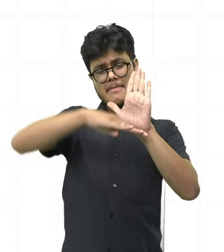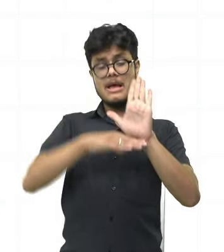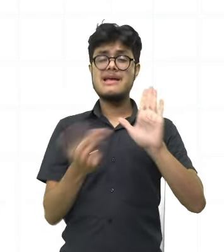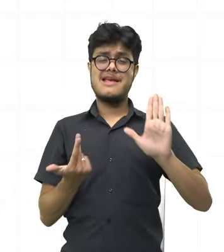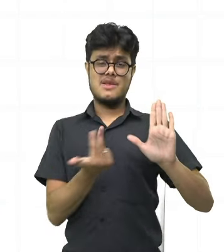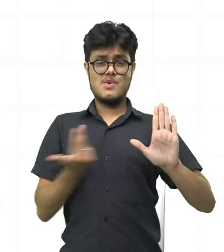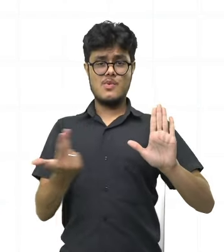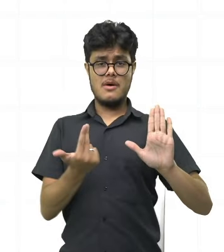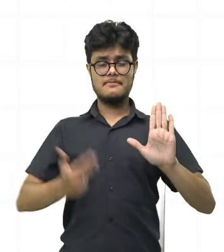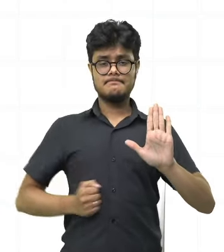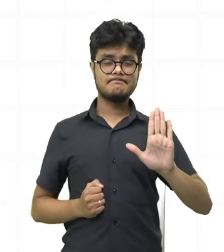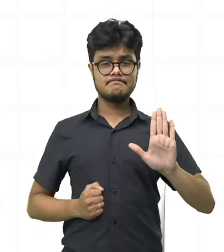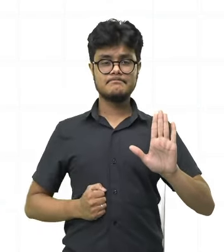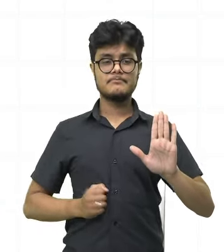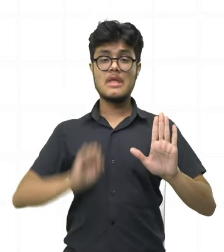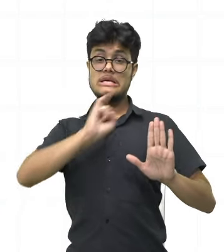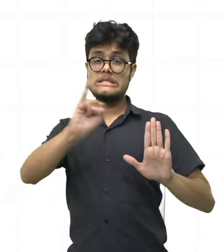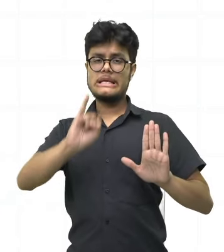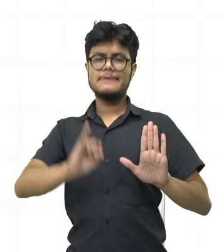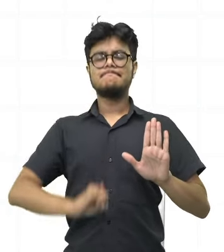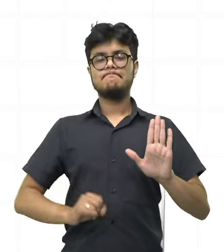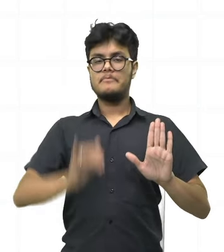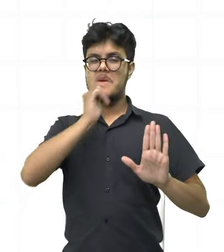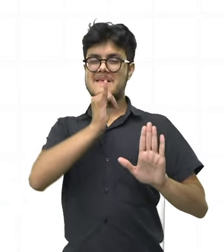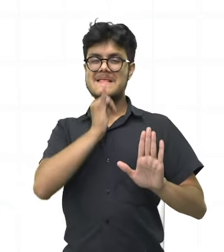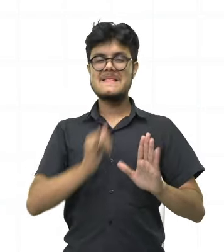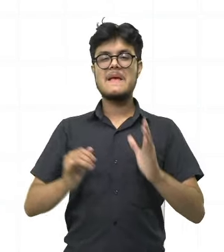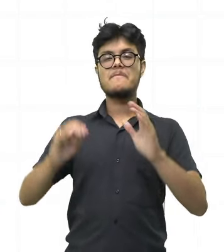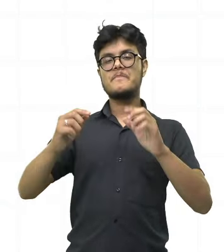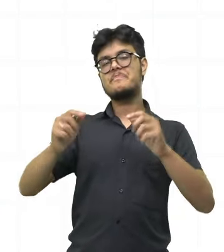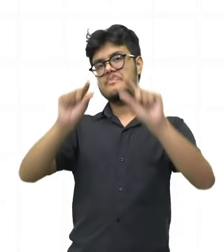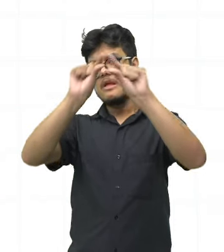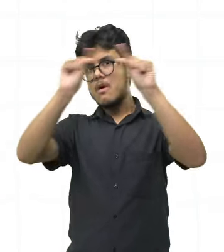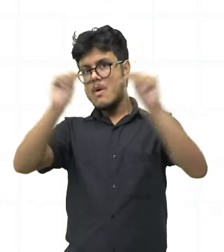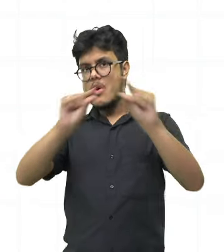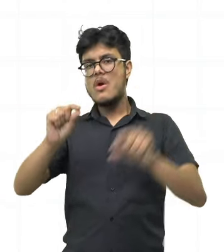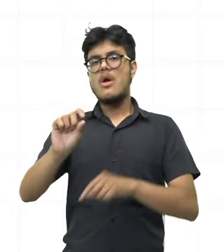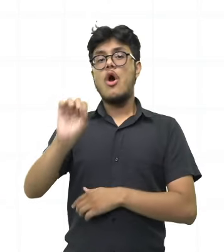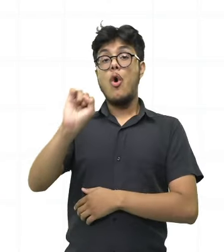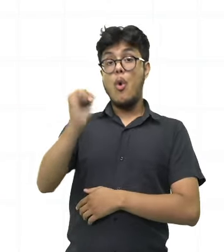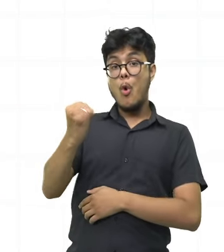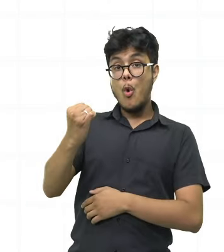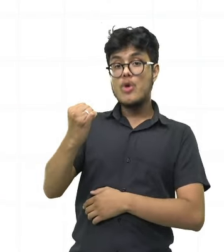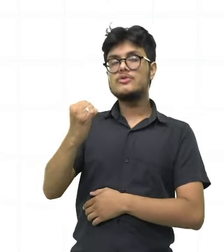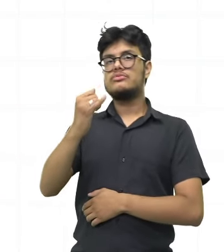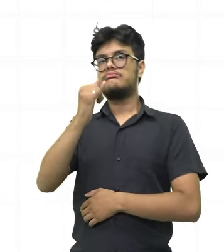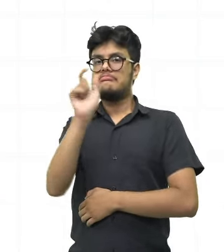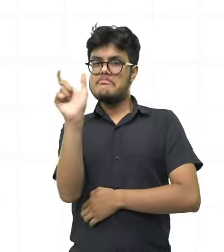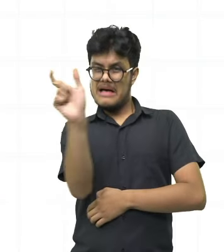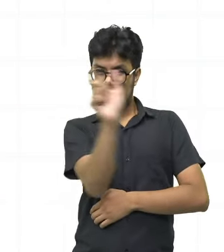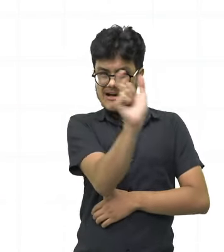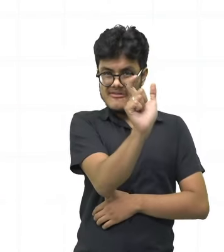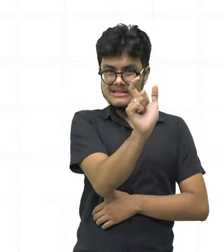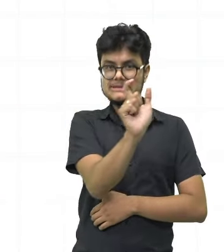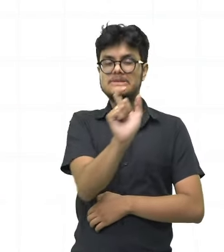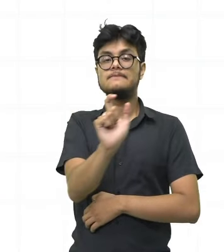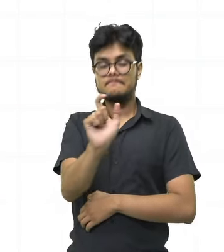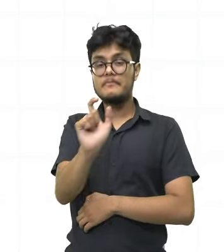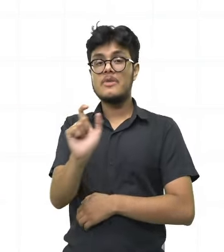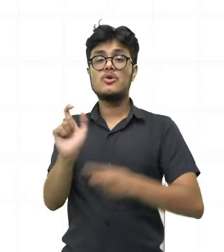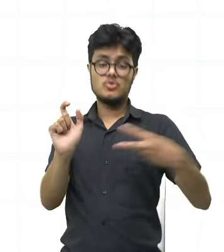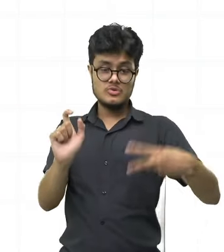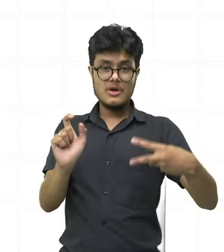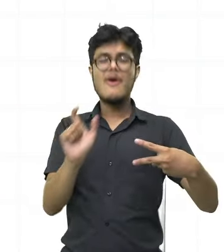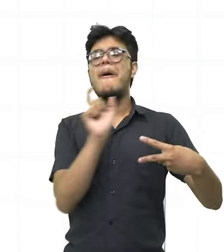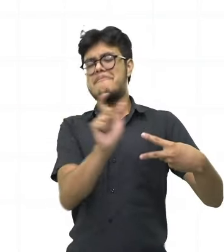Então, se no meu primeiro verso eu tenho uma medida de oito sílabas poéticas, lá no meu